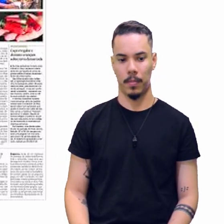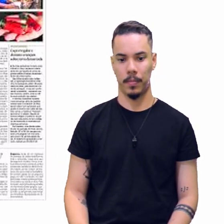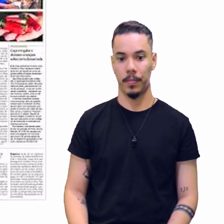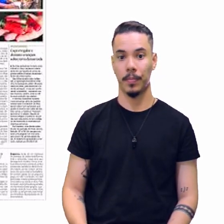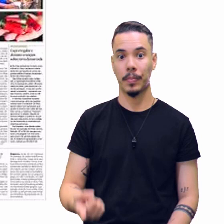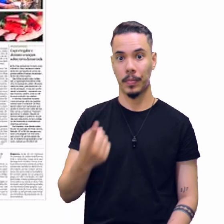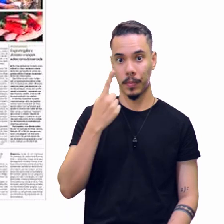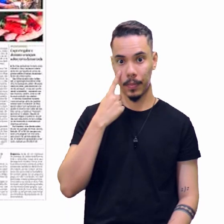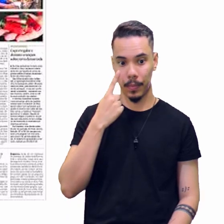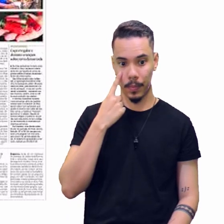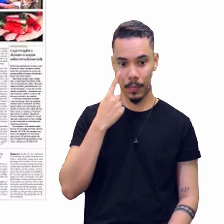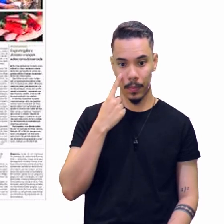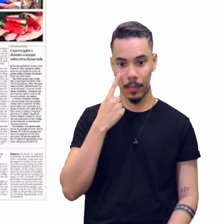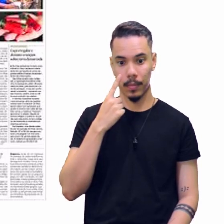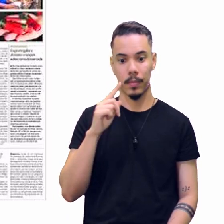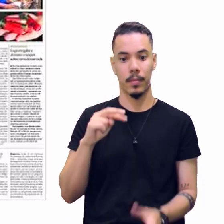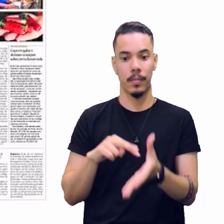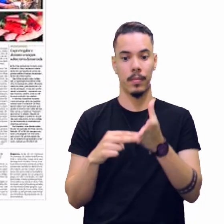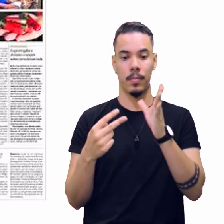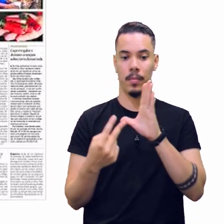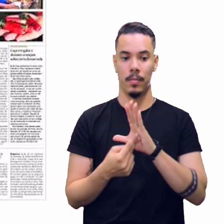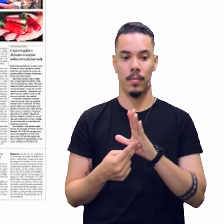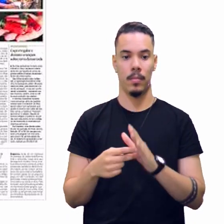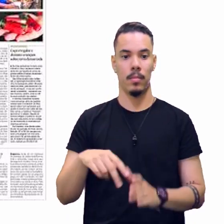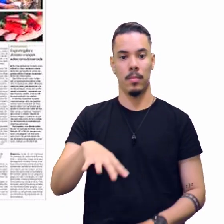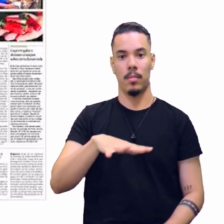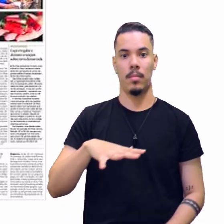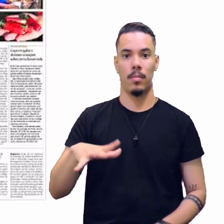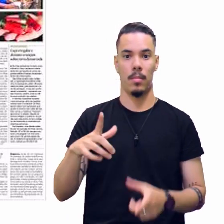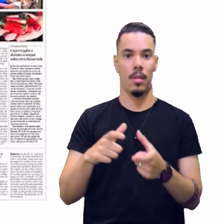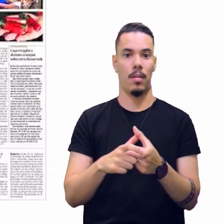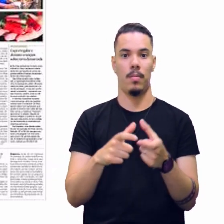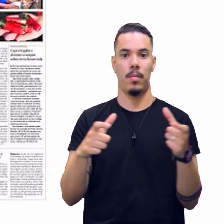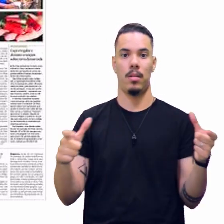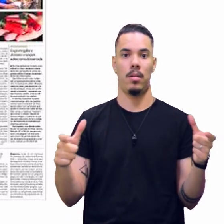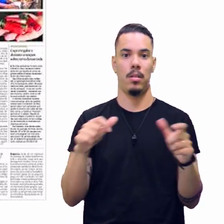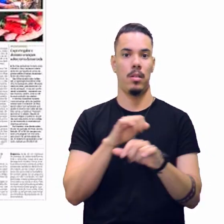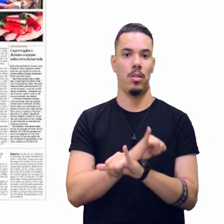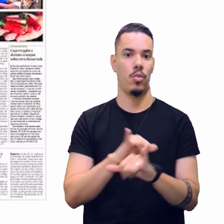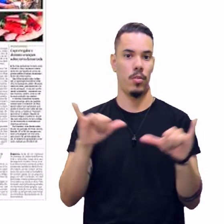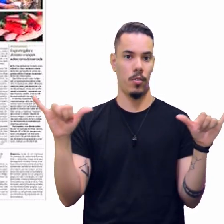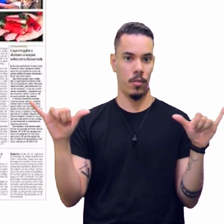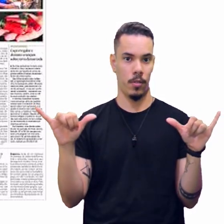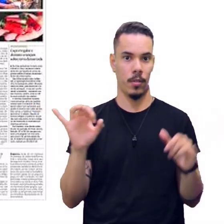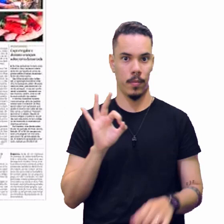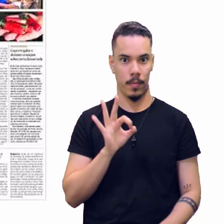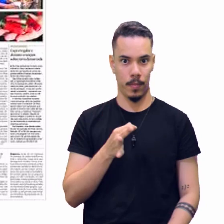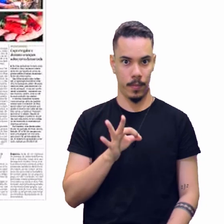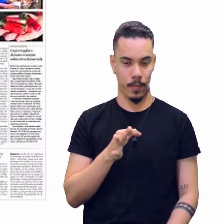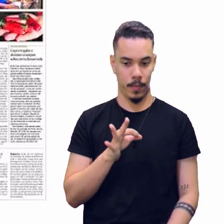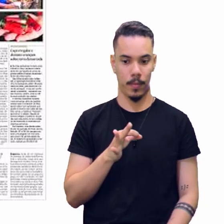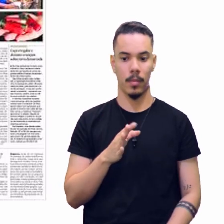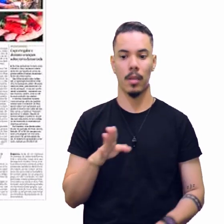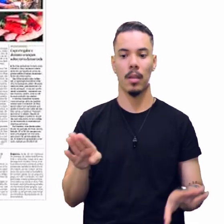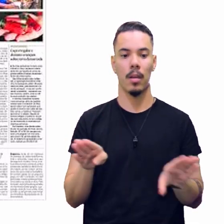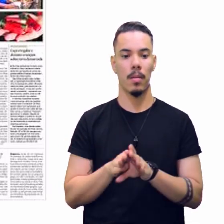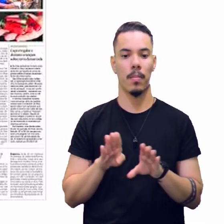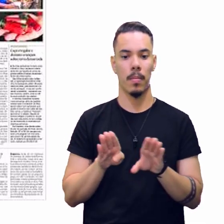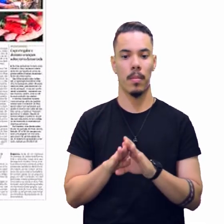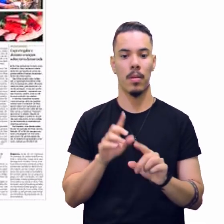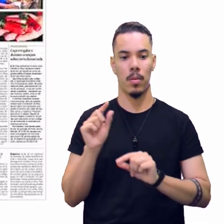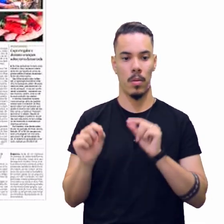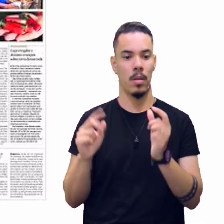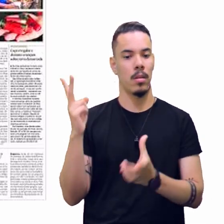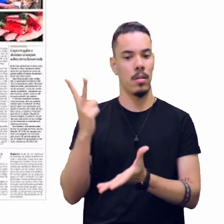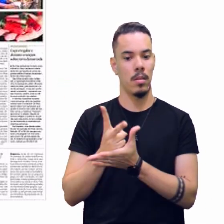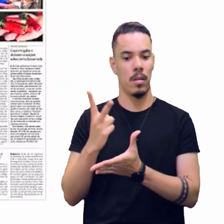olha só, é uma versão ampliada da notícia. Beleza? E esses daqui sempre